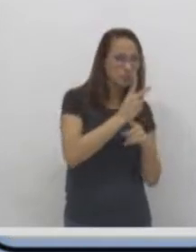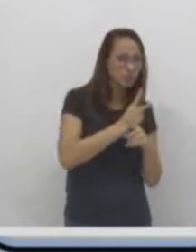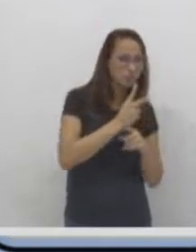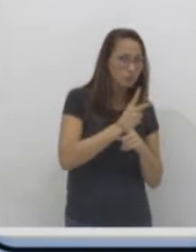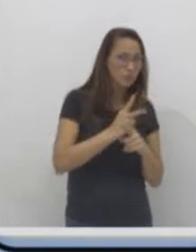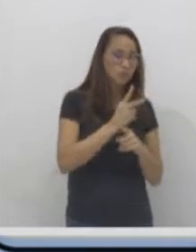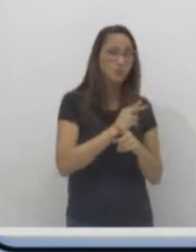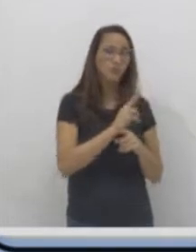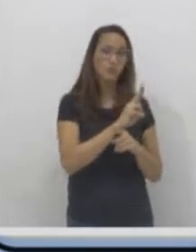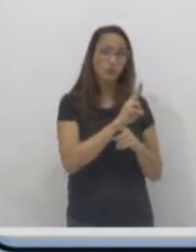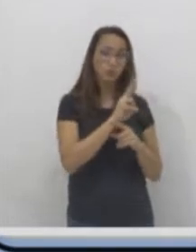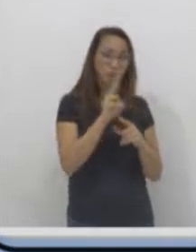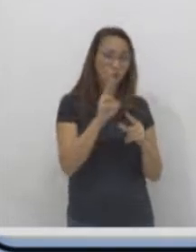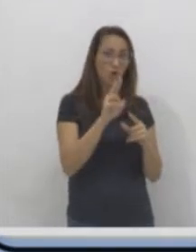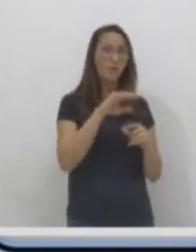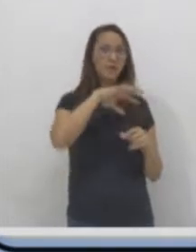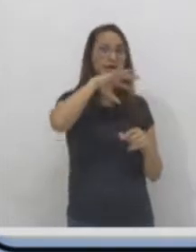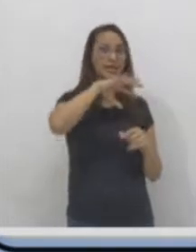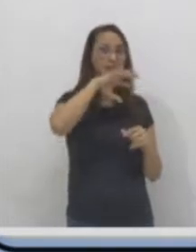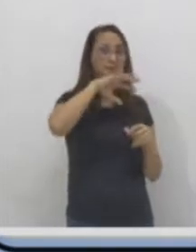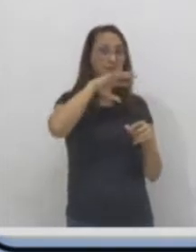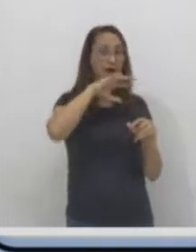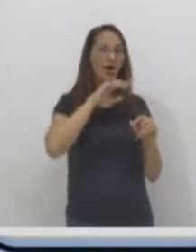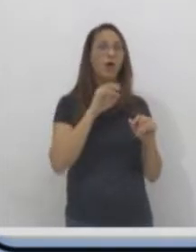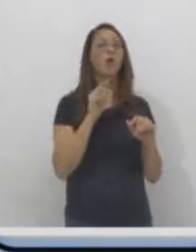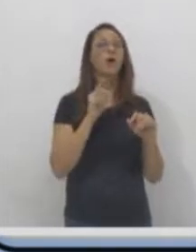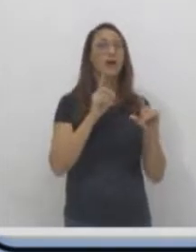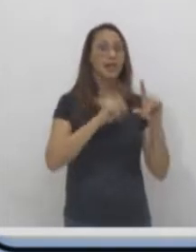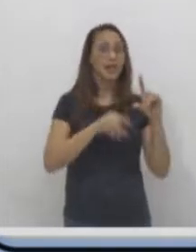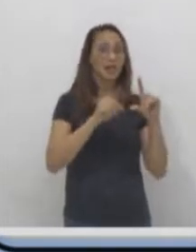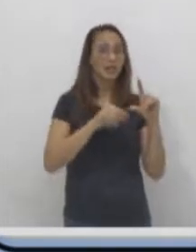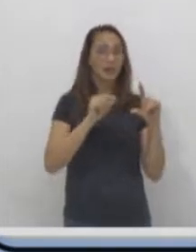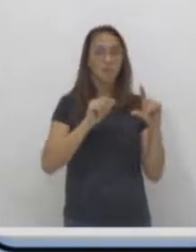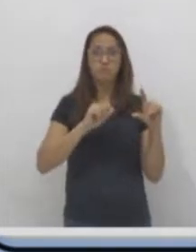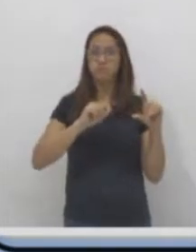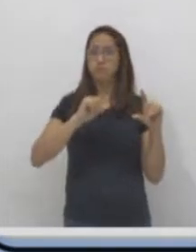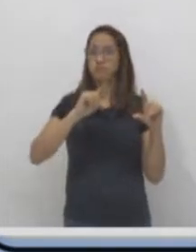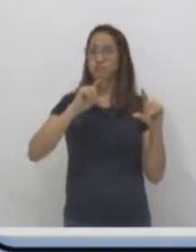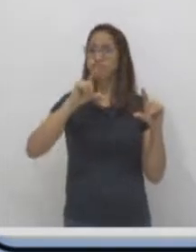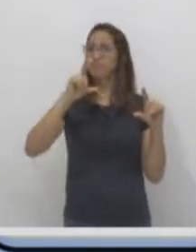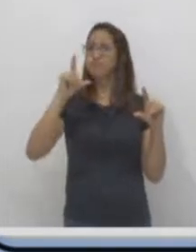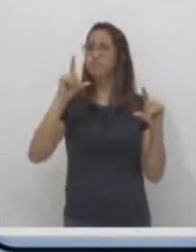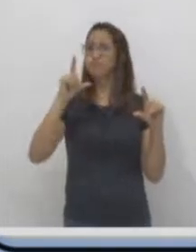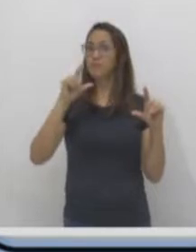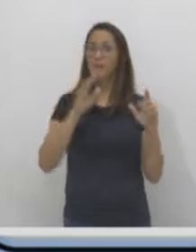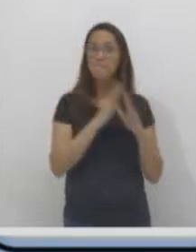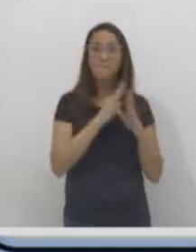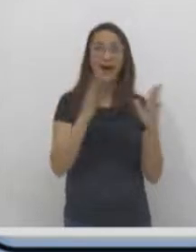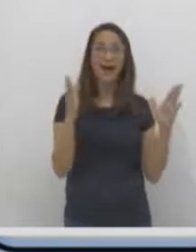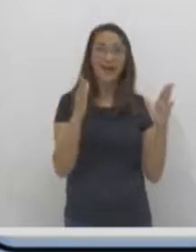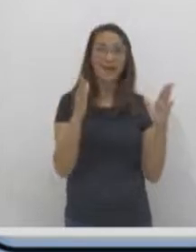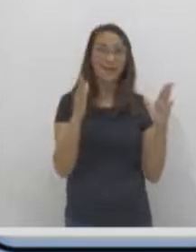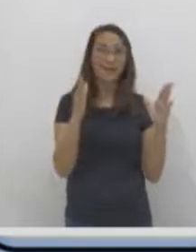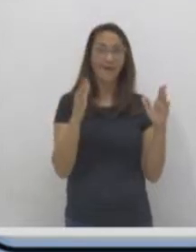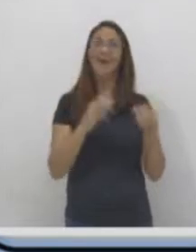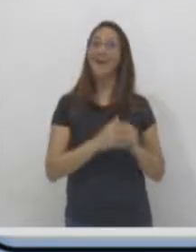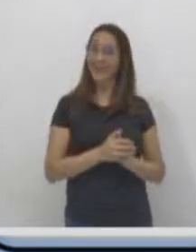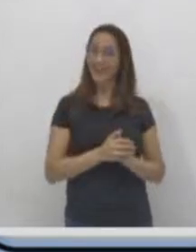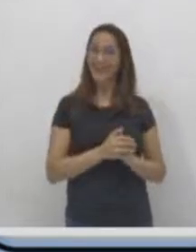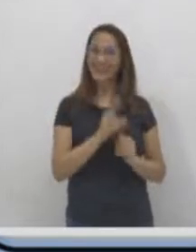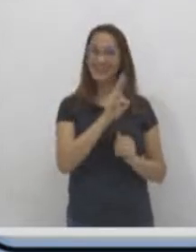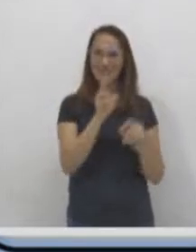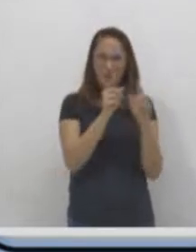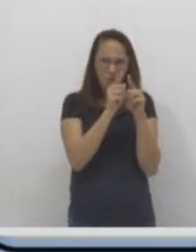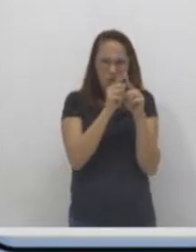maior número de letras. Agora é a coisa, só que você vai ter que fazer com maior número de letras, tá bom? Olha lá